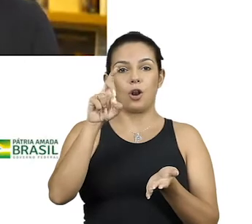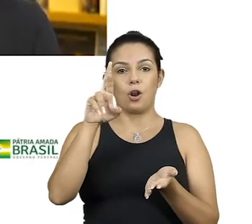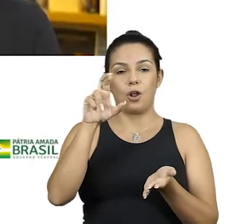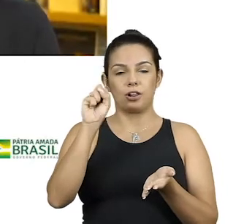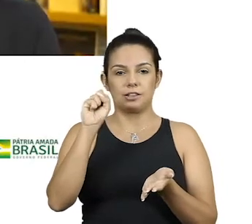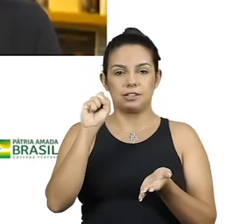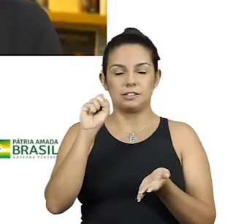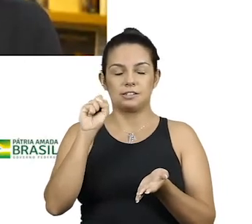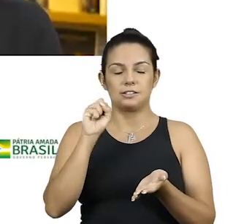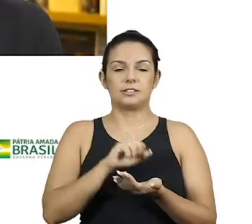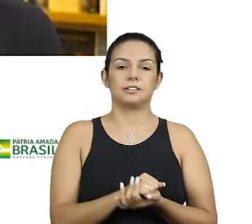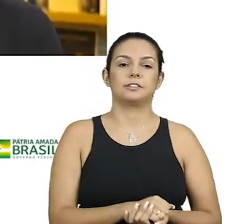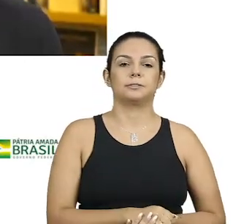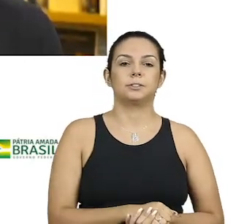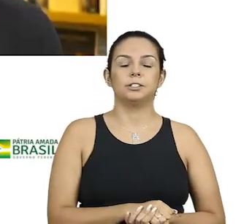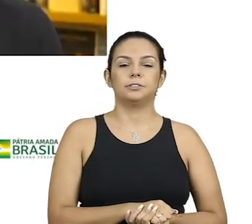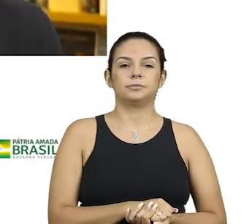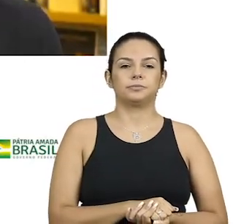século XX.